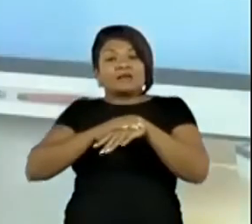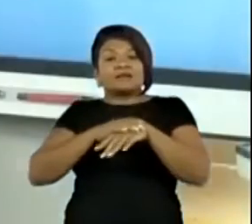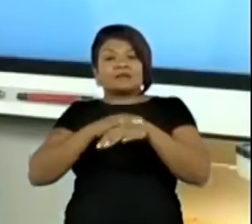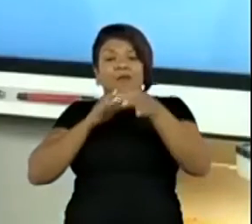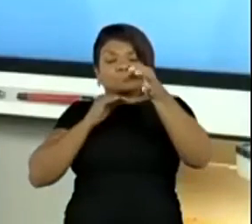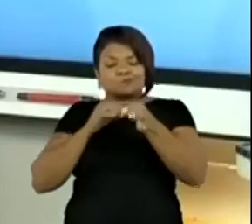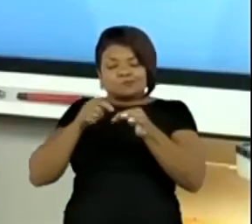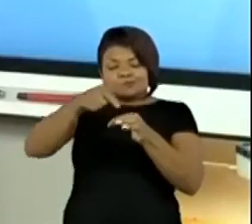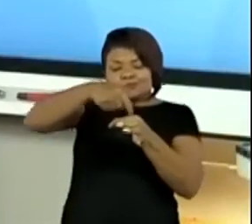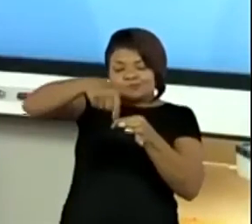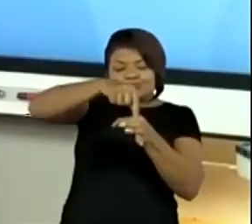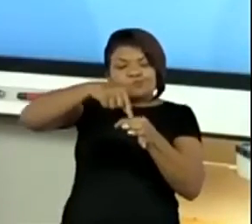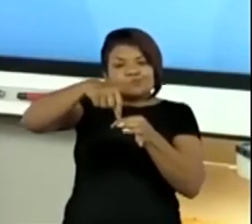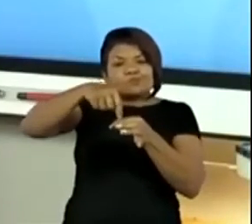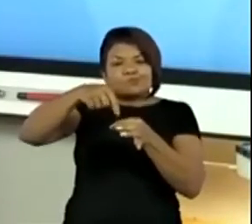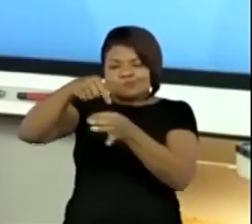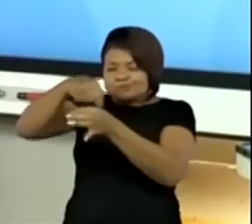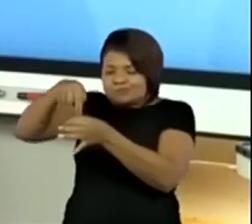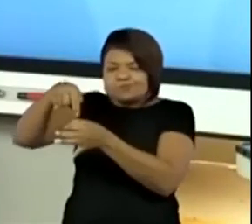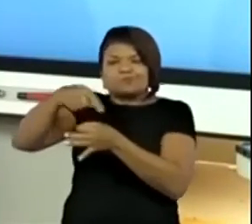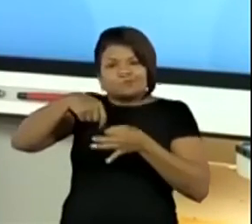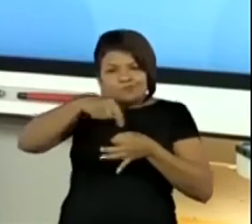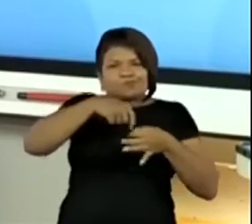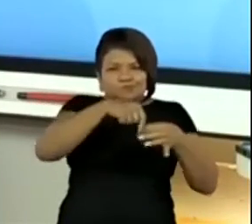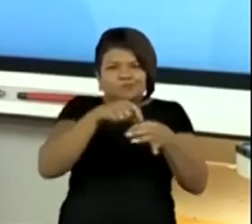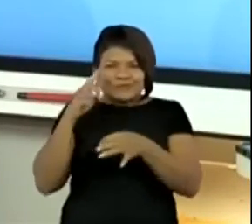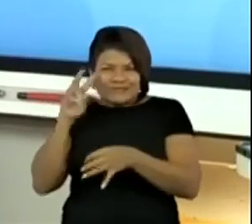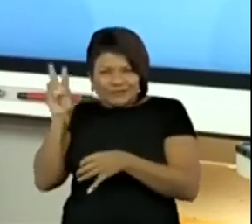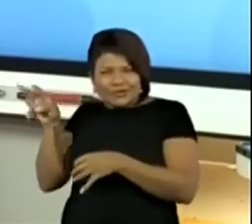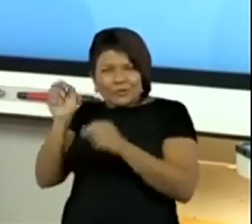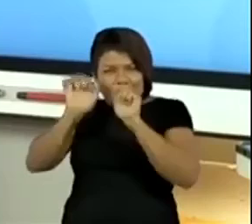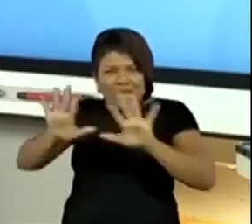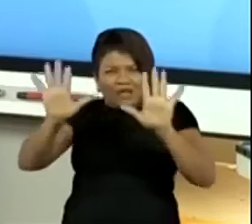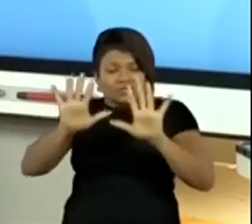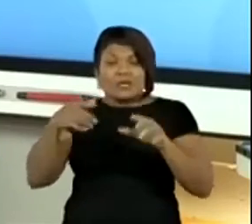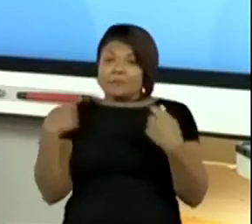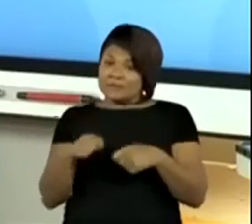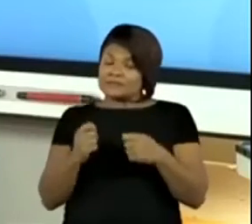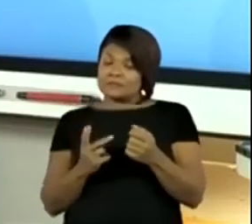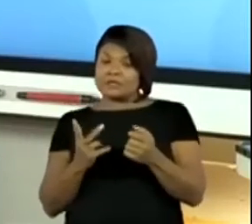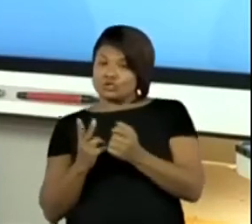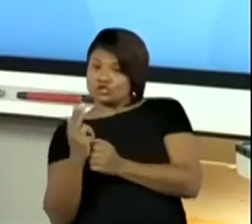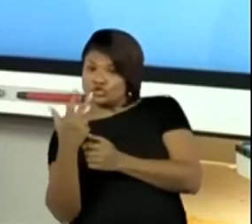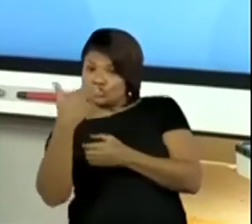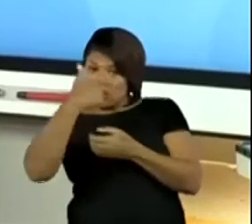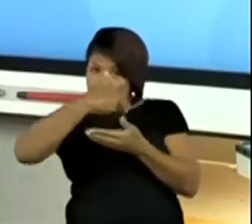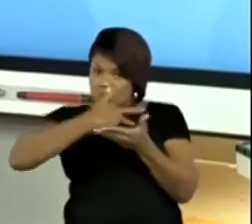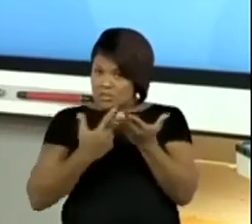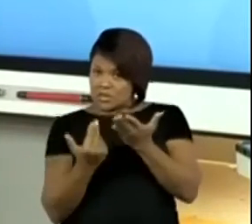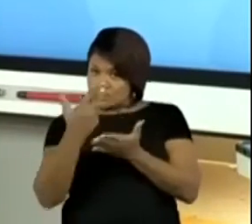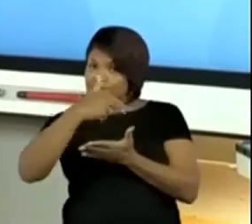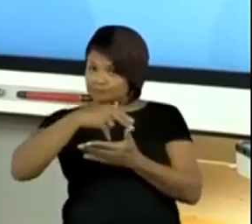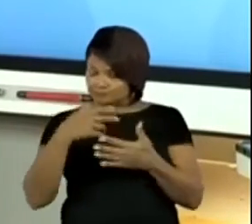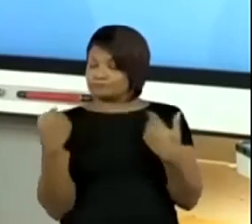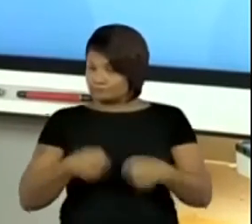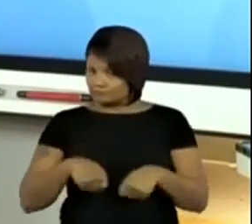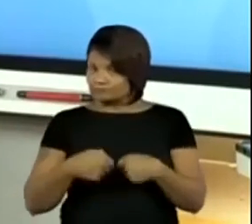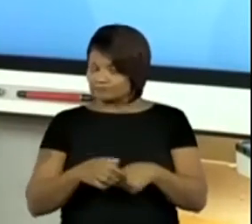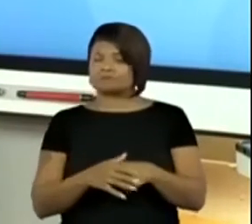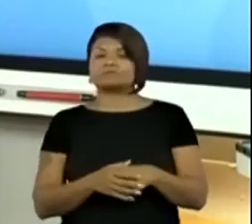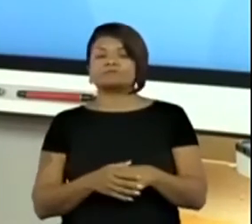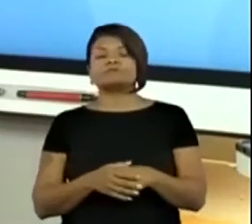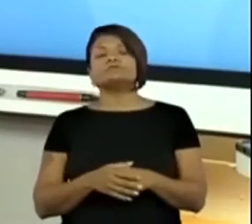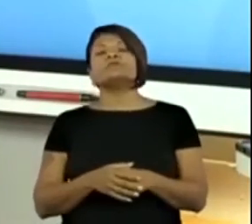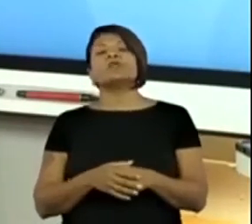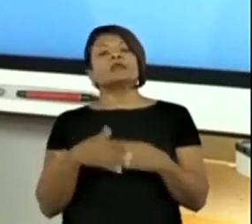para eu confeccionar a pecinha. Vou precisar da tesoura, lógico, para cortar, né? Porque na mão não dá. E são esses